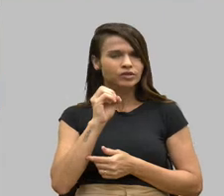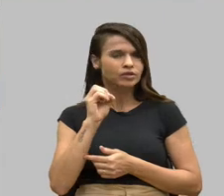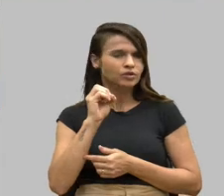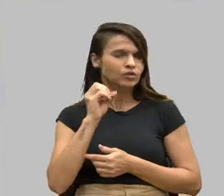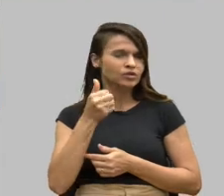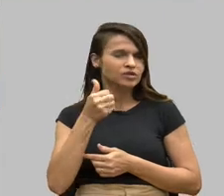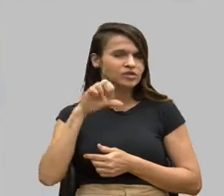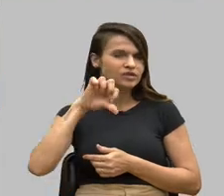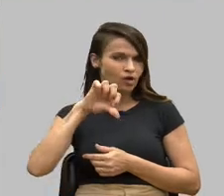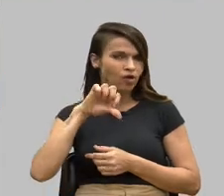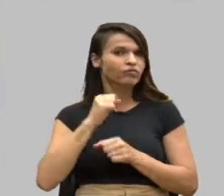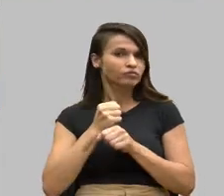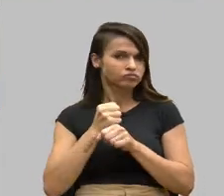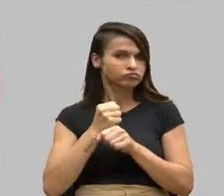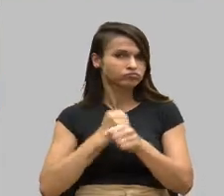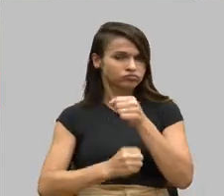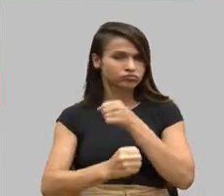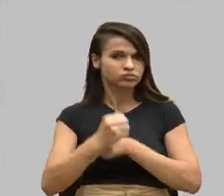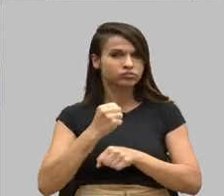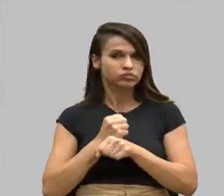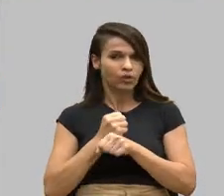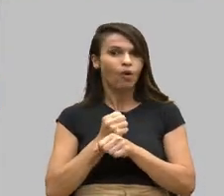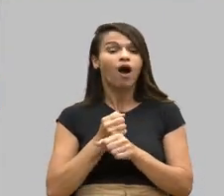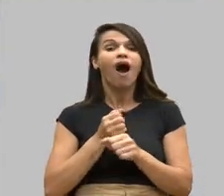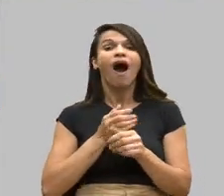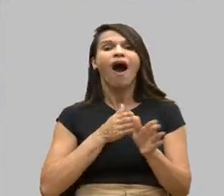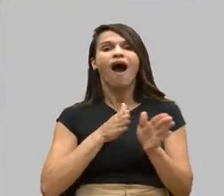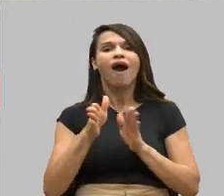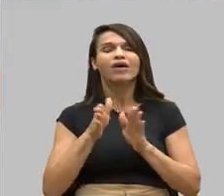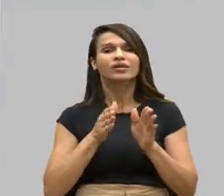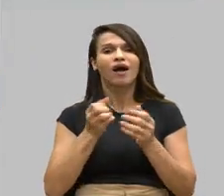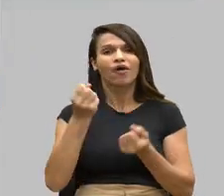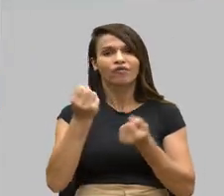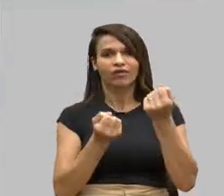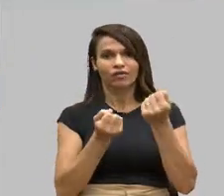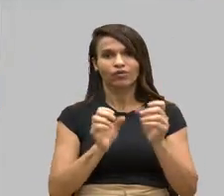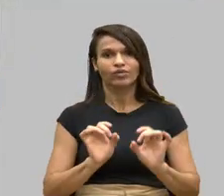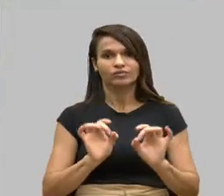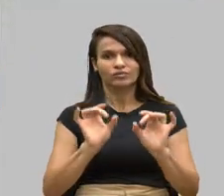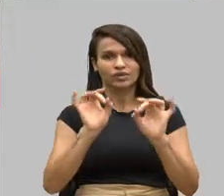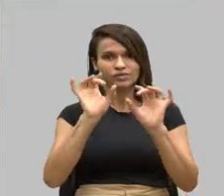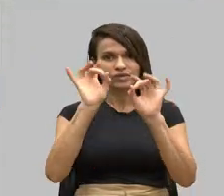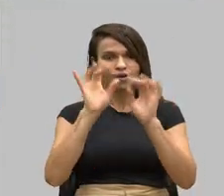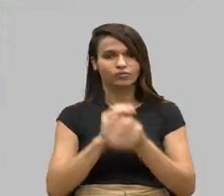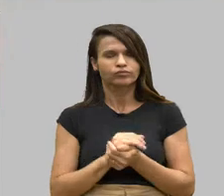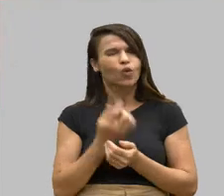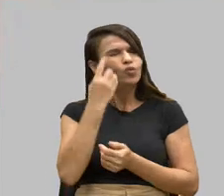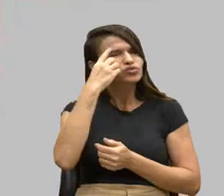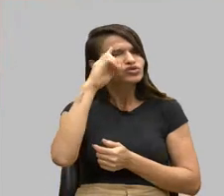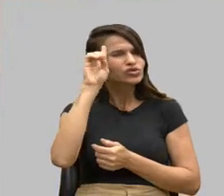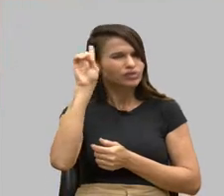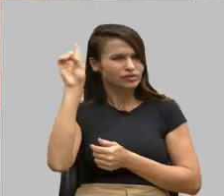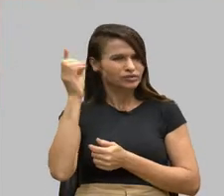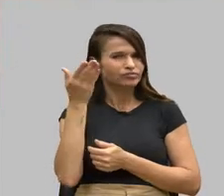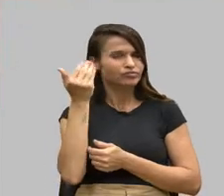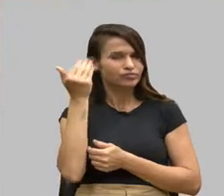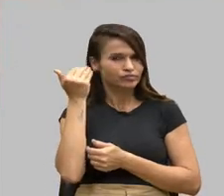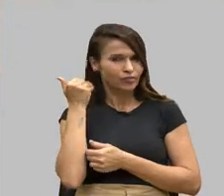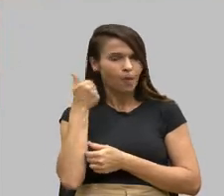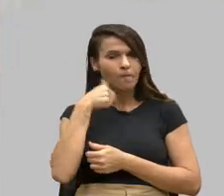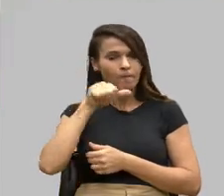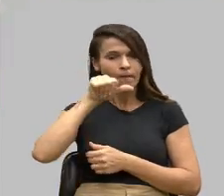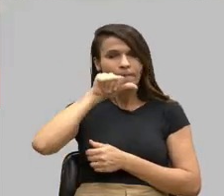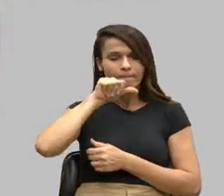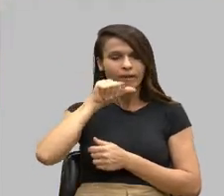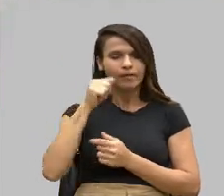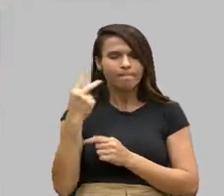acesso ao veículo especial. Um dia, uma mãe chega no meu gabinete